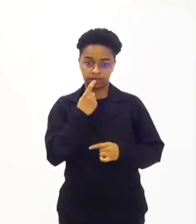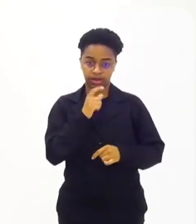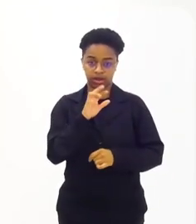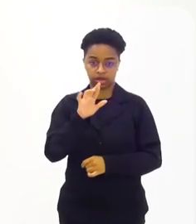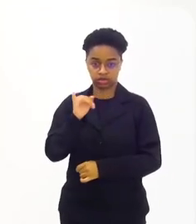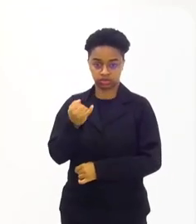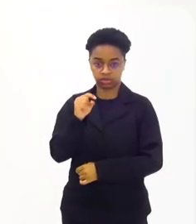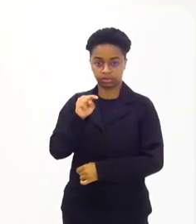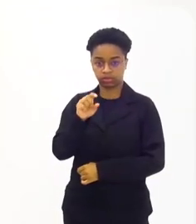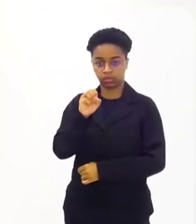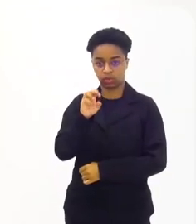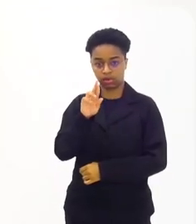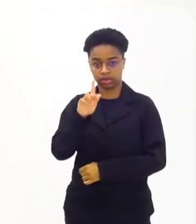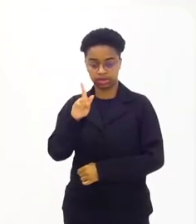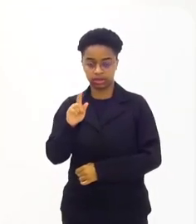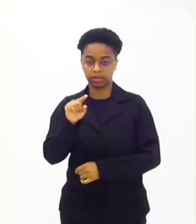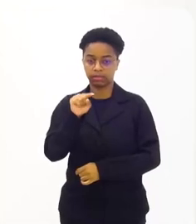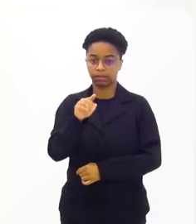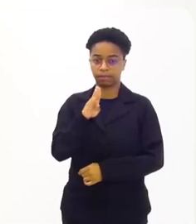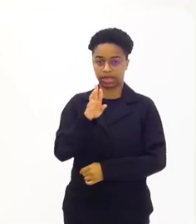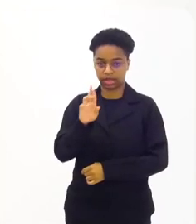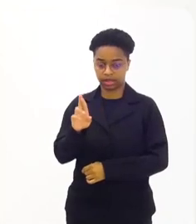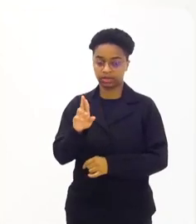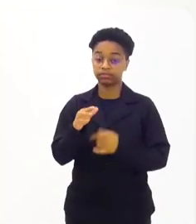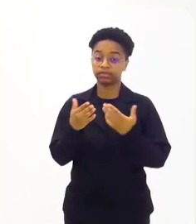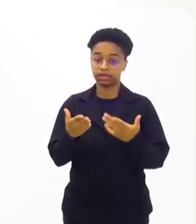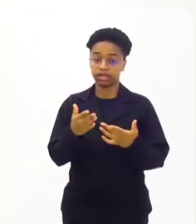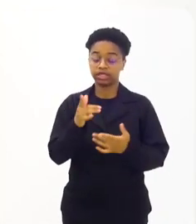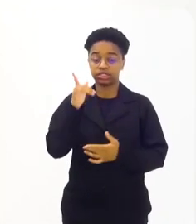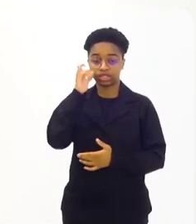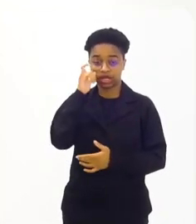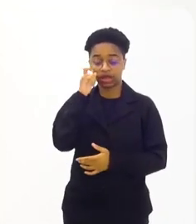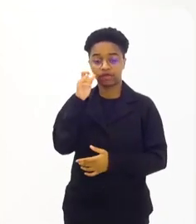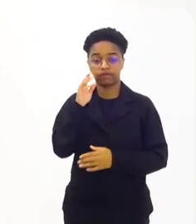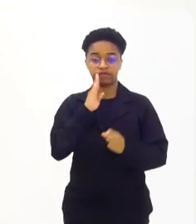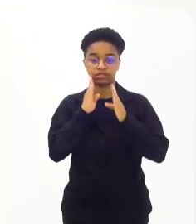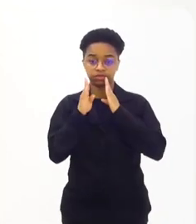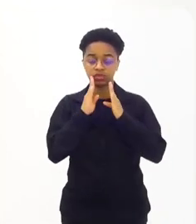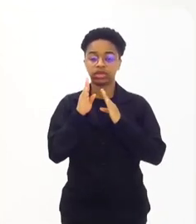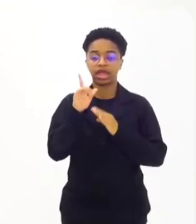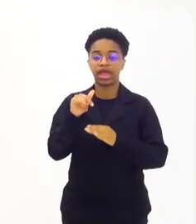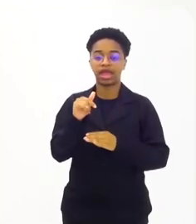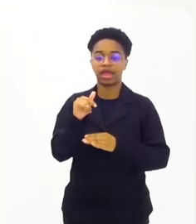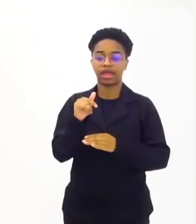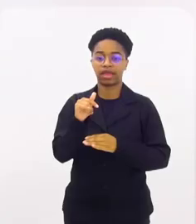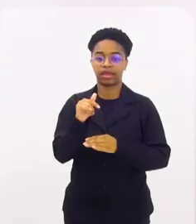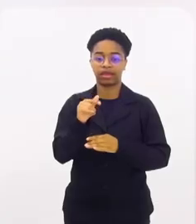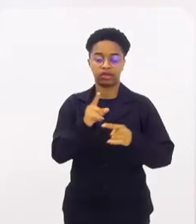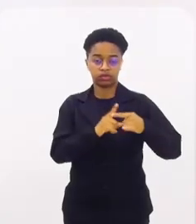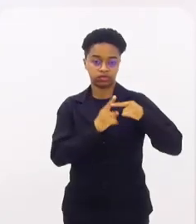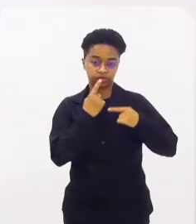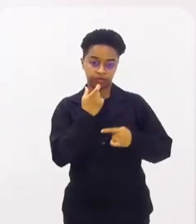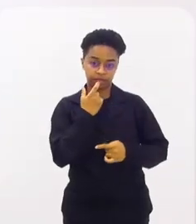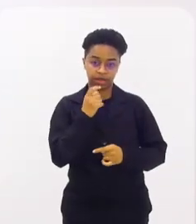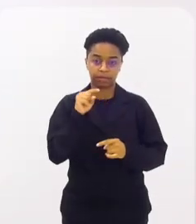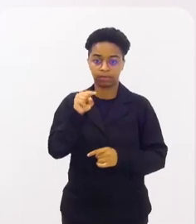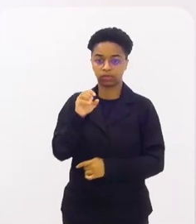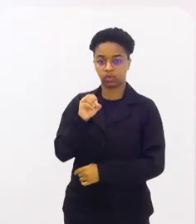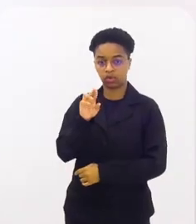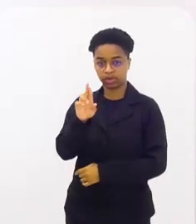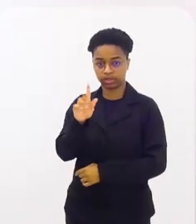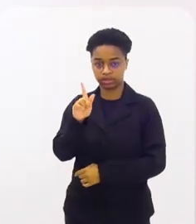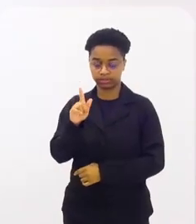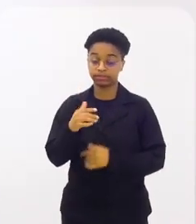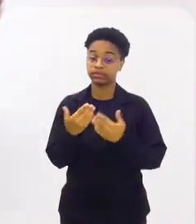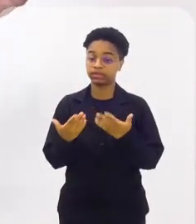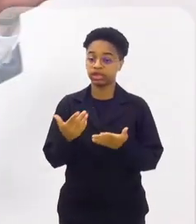.org.br O Instagram e o Facebook é cruzvermelha.org.br Obrigado, Flávia Camilo, Ayres.